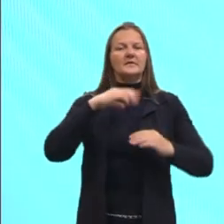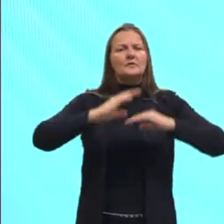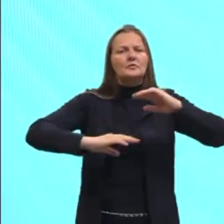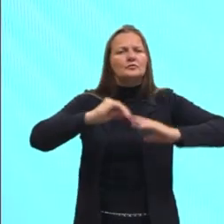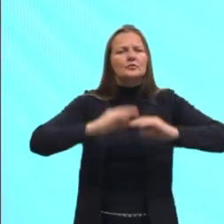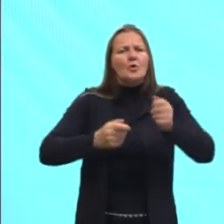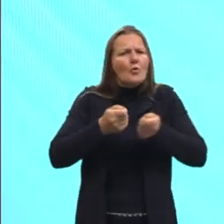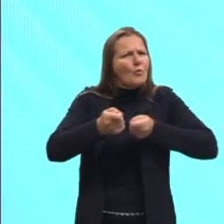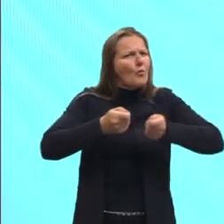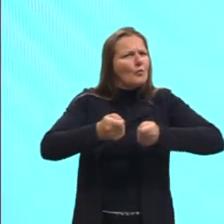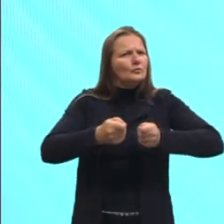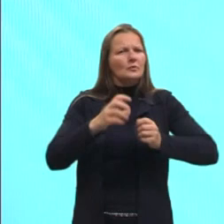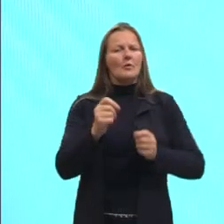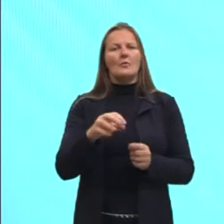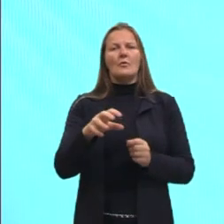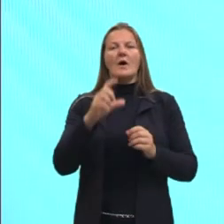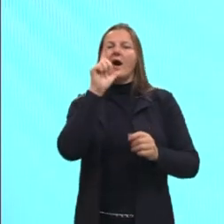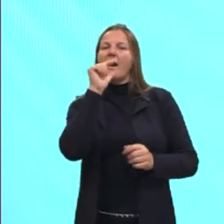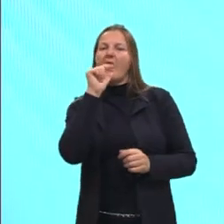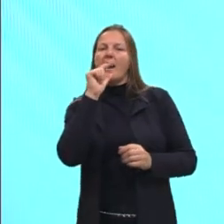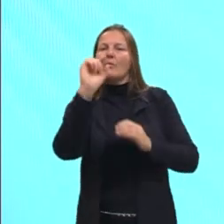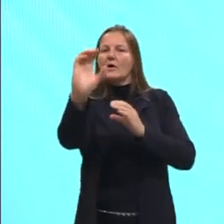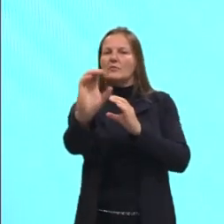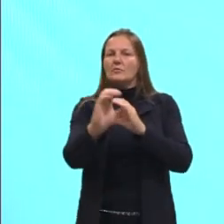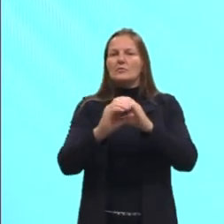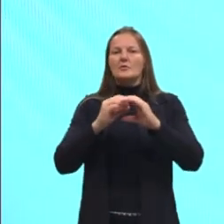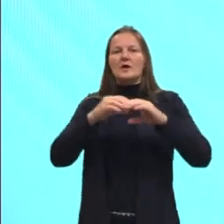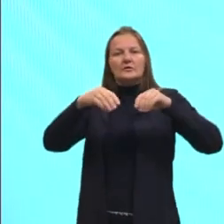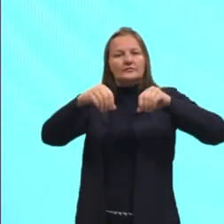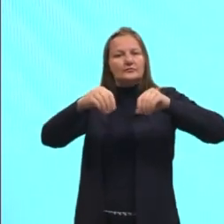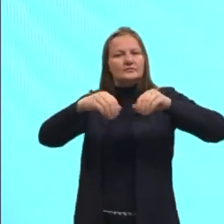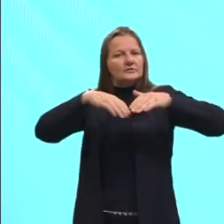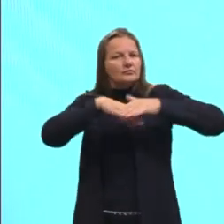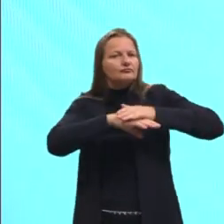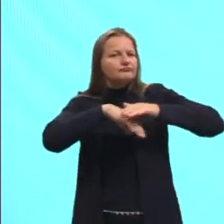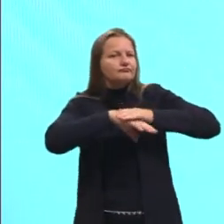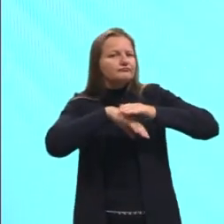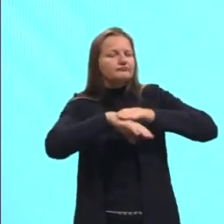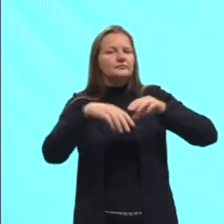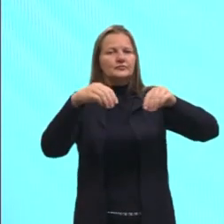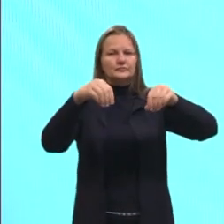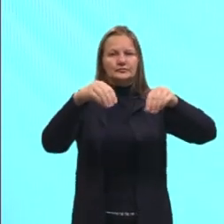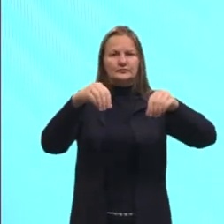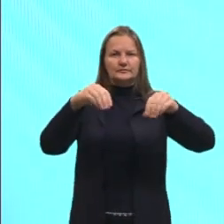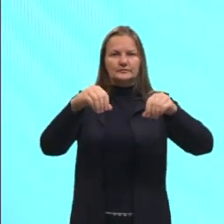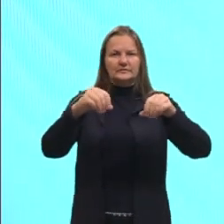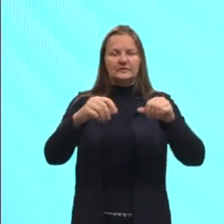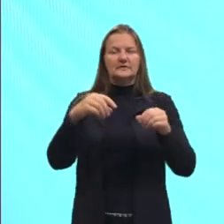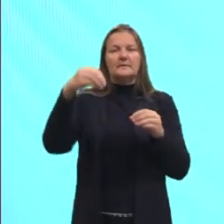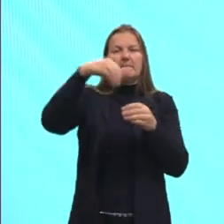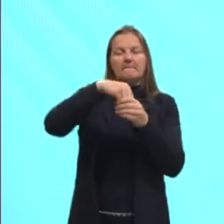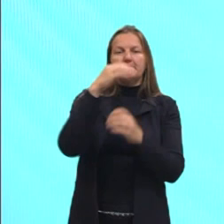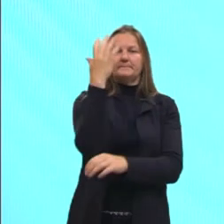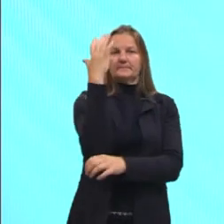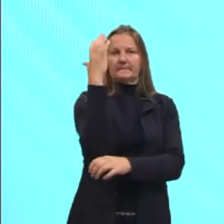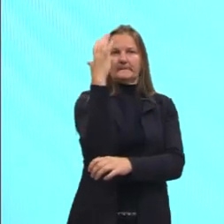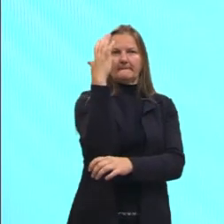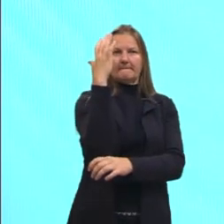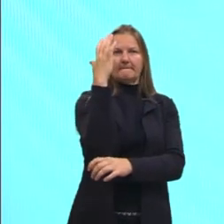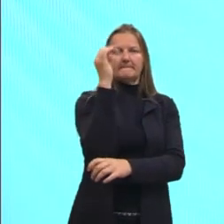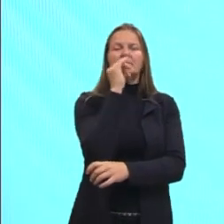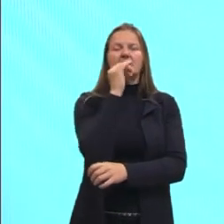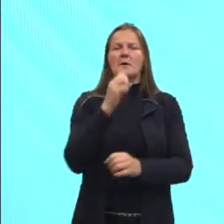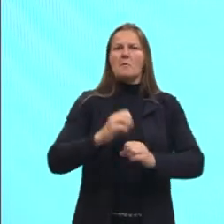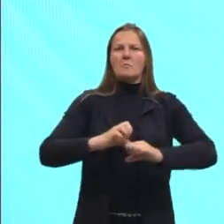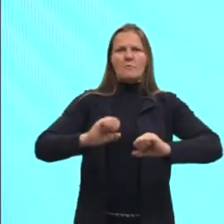controle de entrada de água e reserva de substâncias também. Um exemplo, a planta, ela tem uma